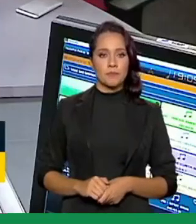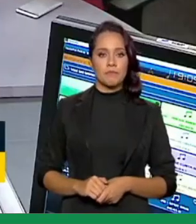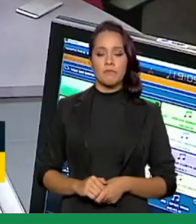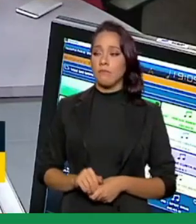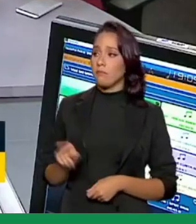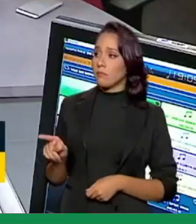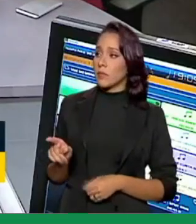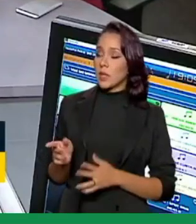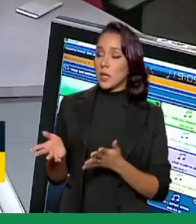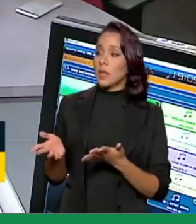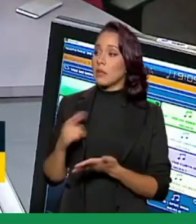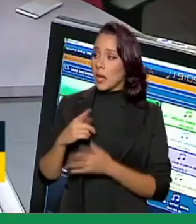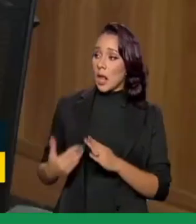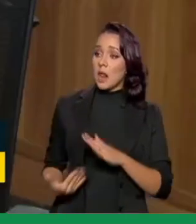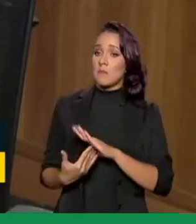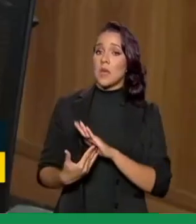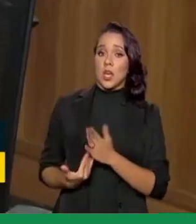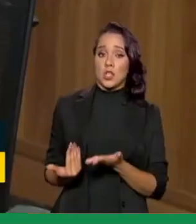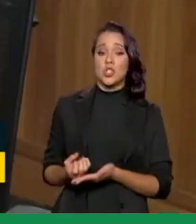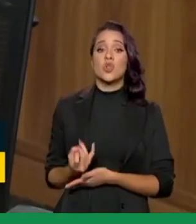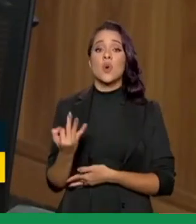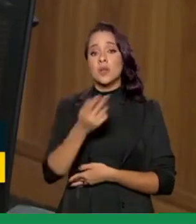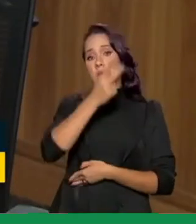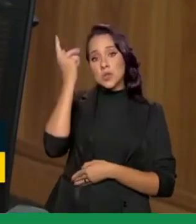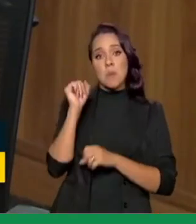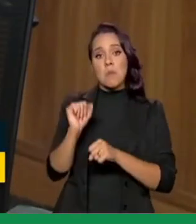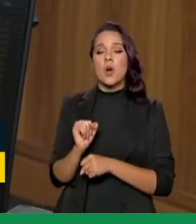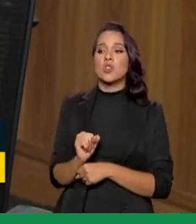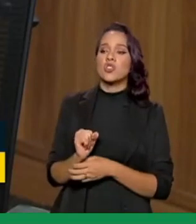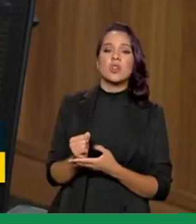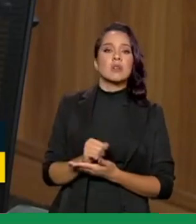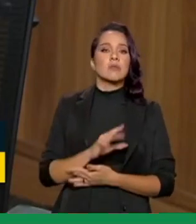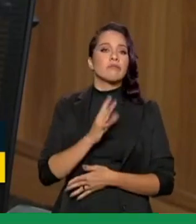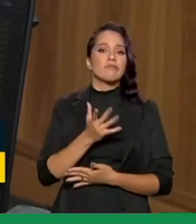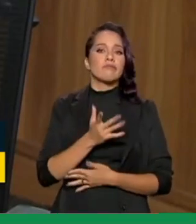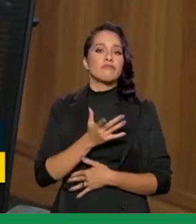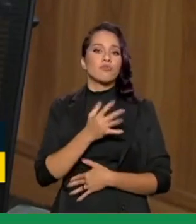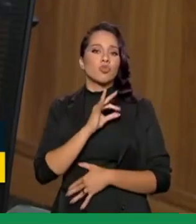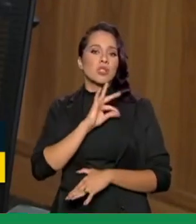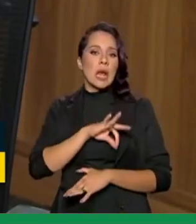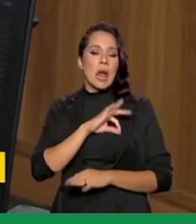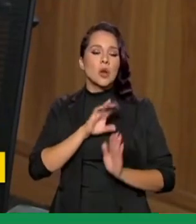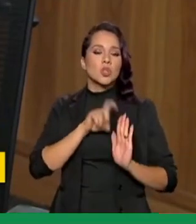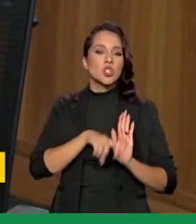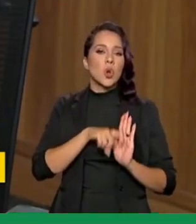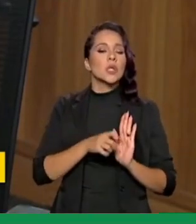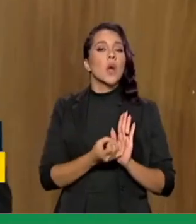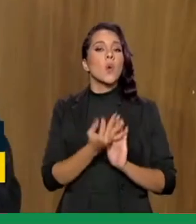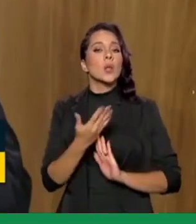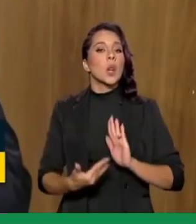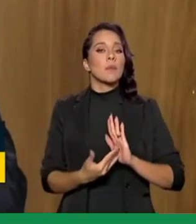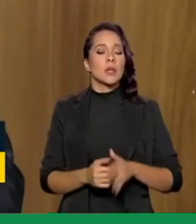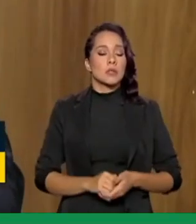Ministro, e existe um limite, assim, de quanto o beneficiário pode comprometer do auxílio com o pagamento das parcelas?